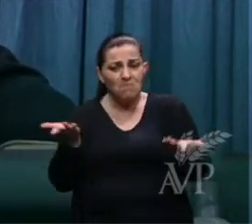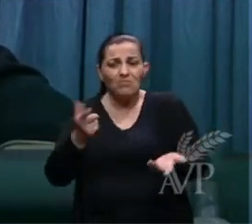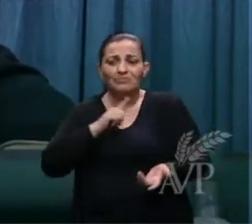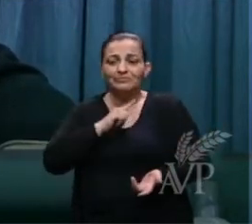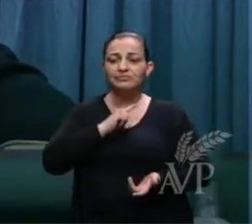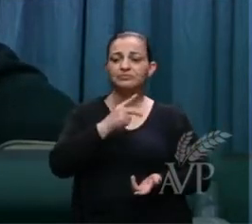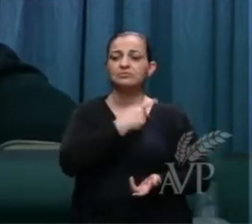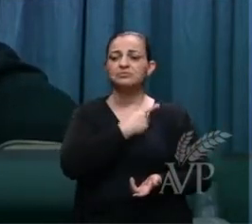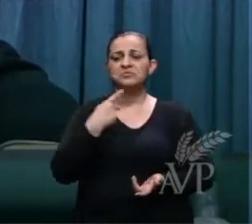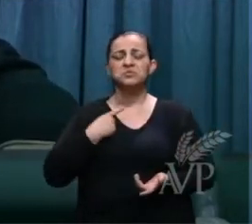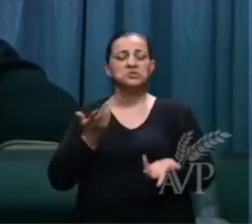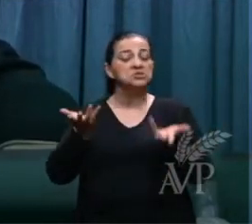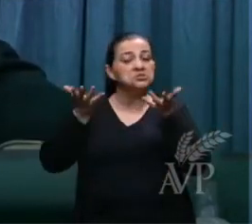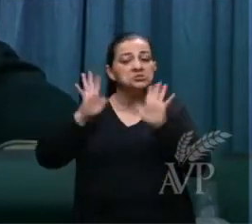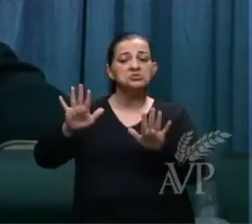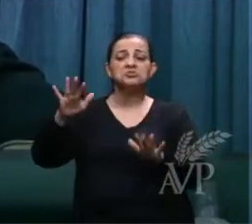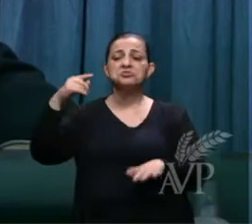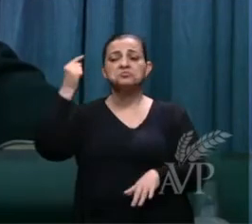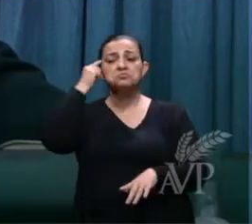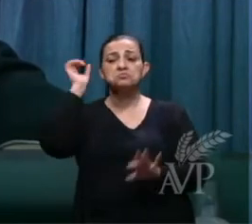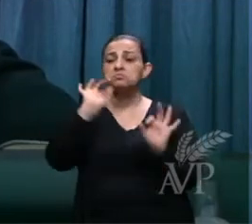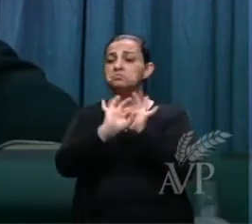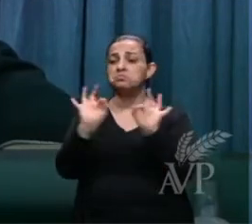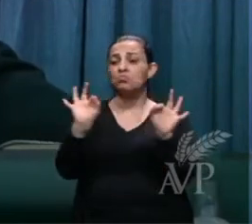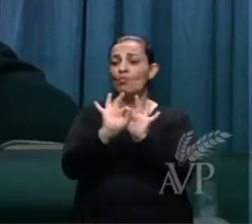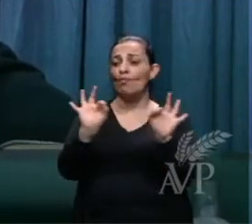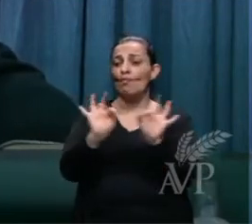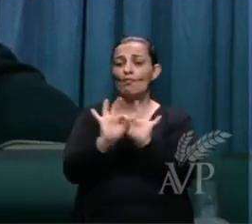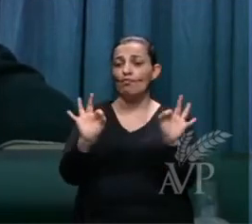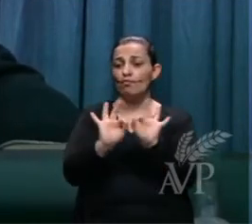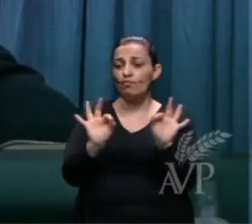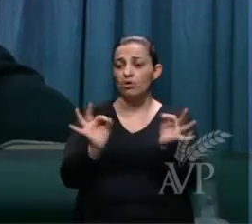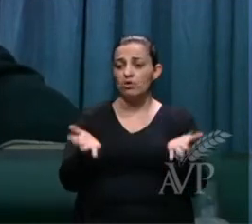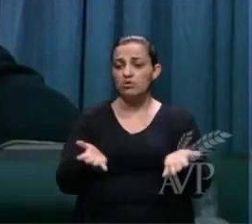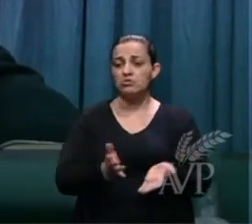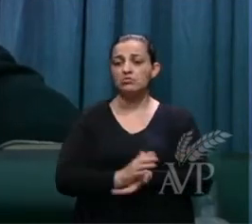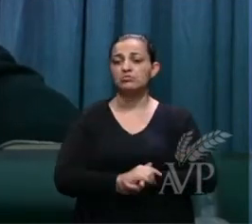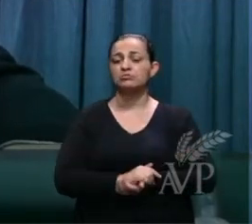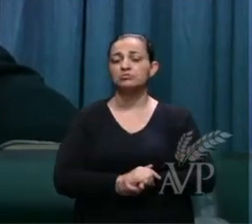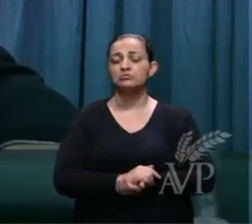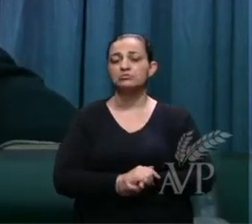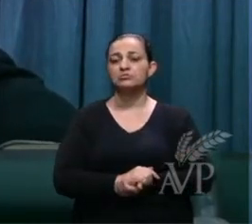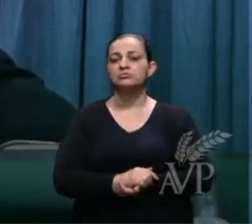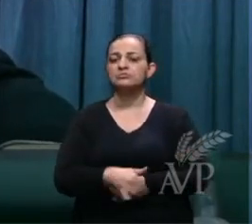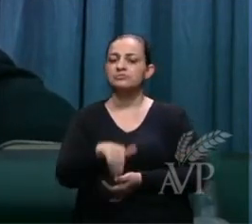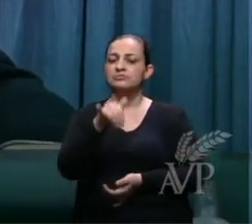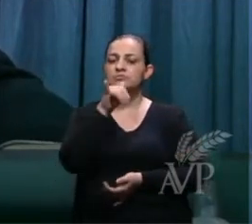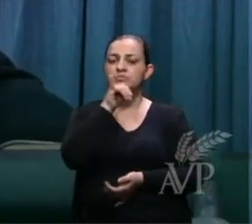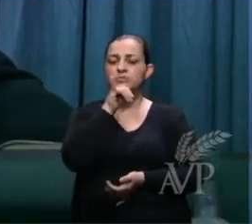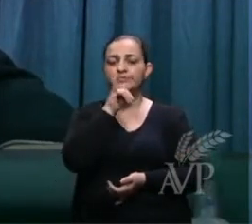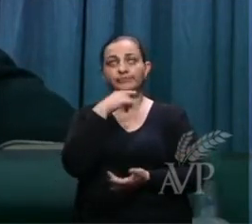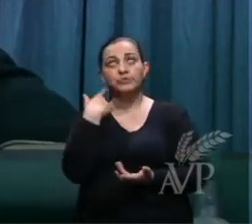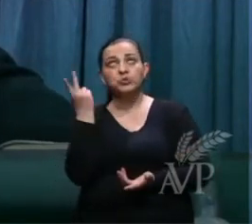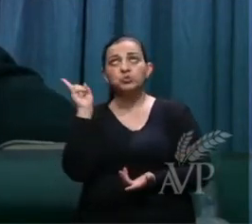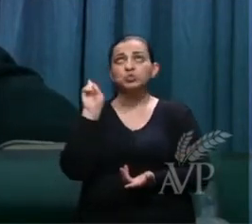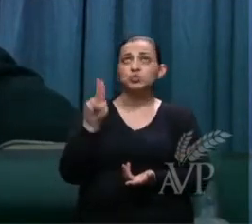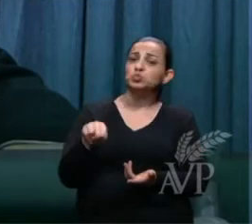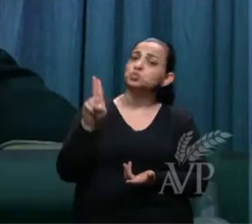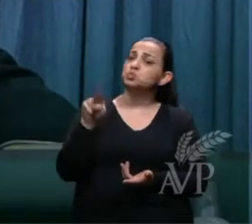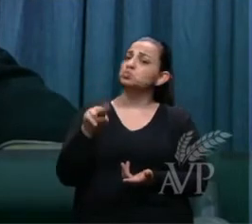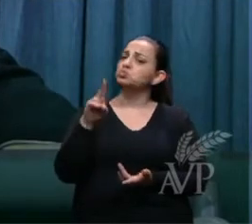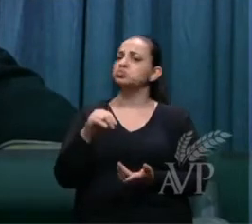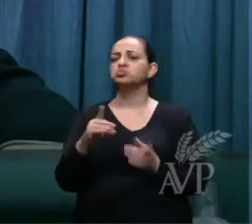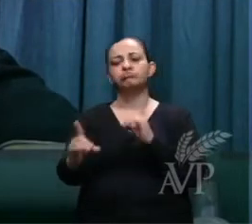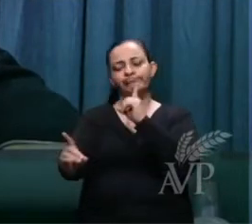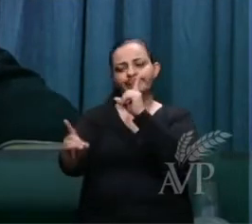sequer pensam sobre estas coisas, como que nunca vai chegar diante de Deus